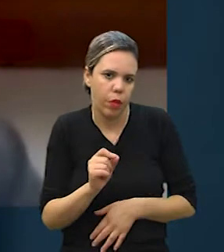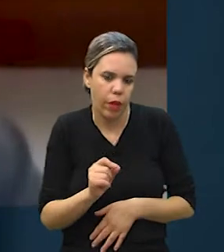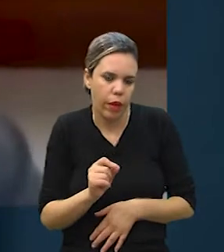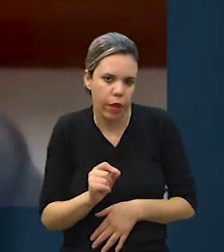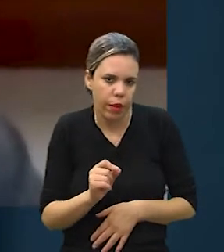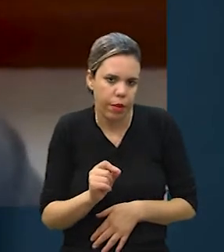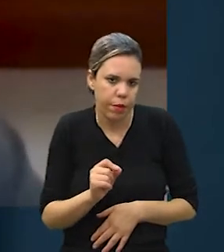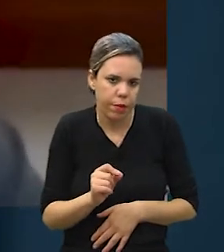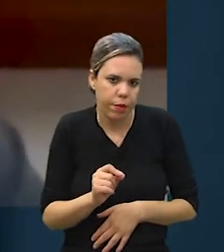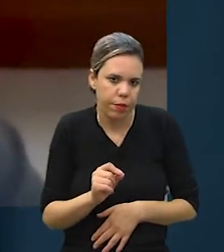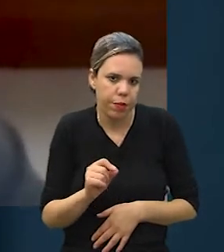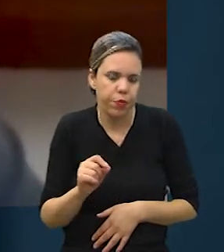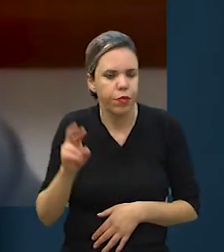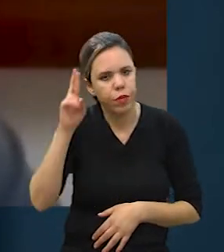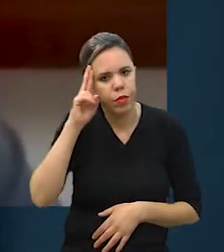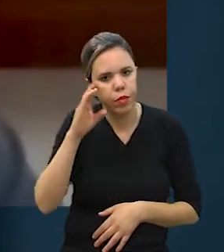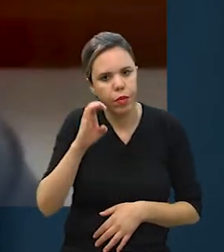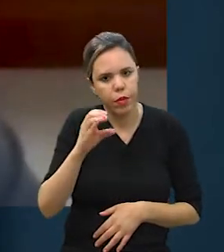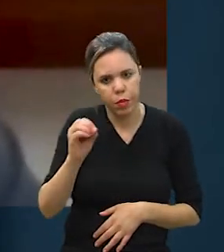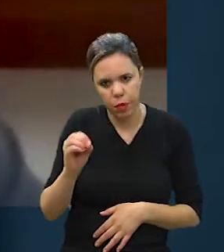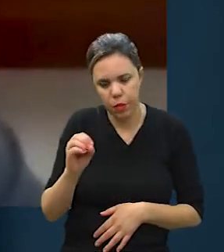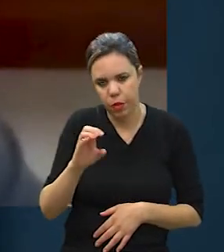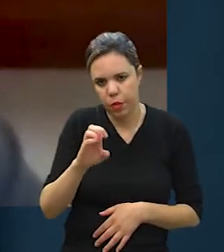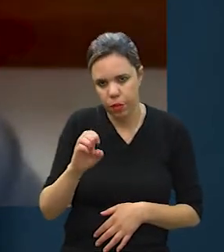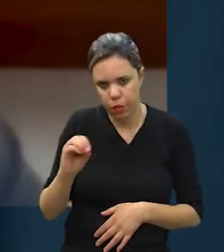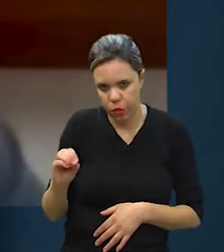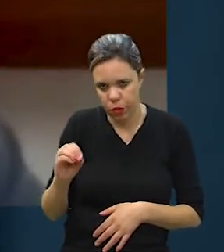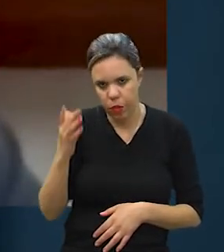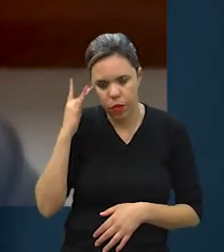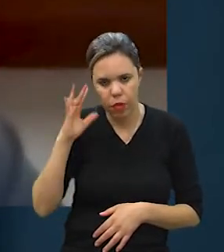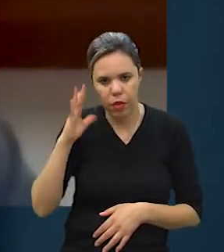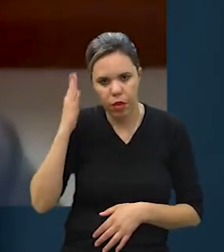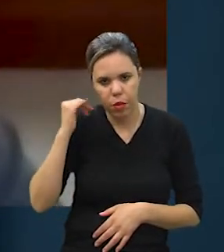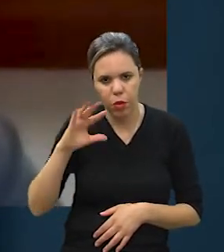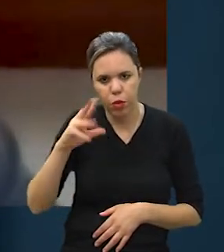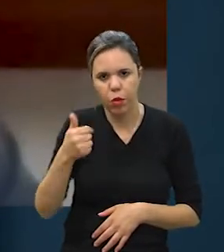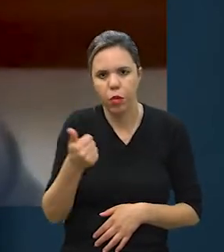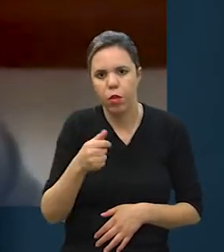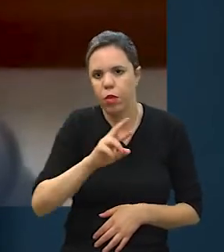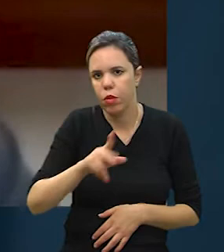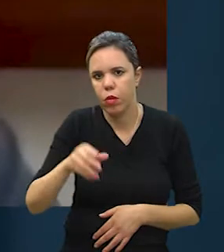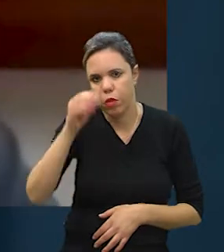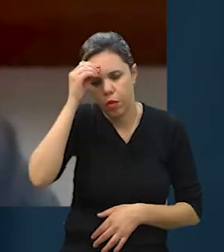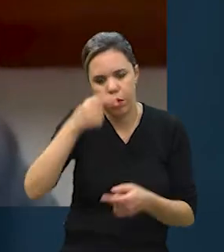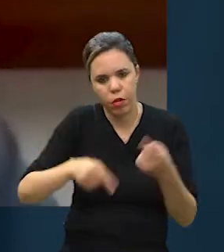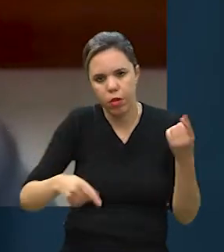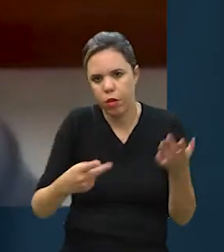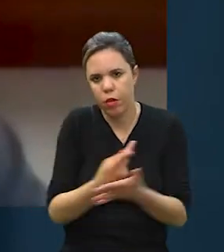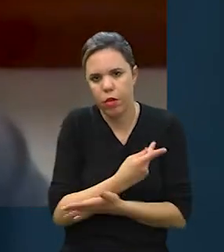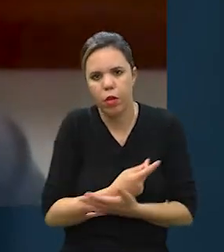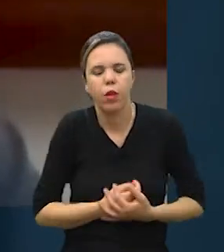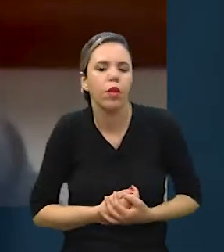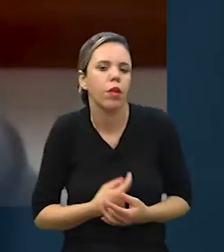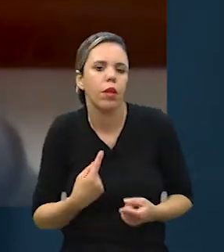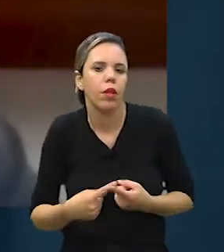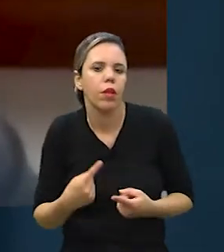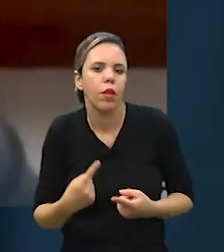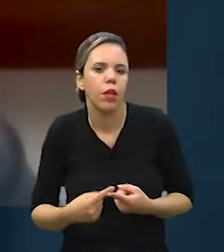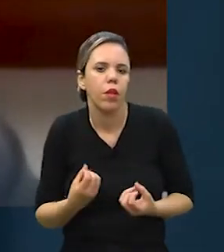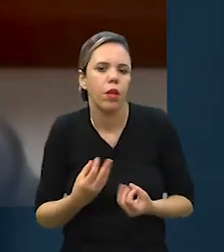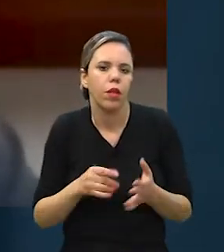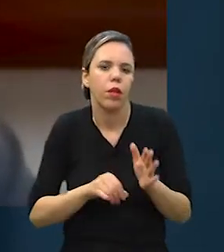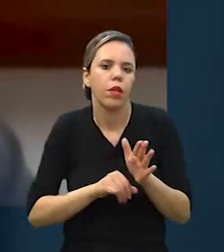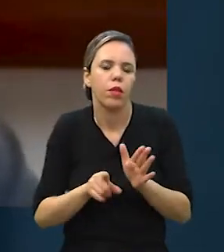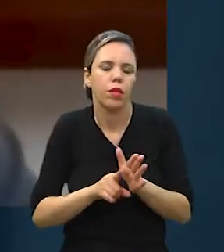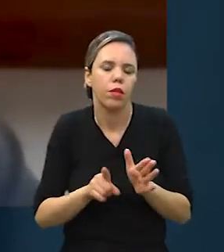falo é que o CEO que acha que sabe de tudo é o primeiro CEO que não vai dar certo, porque é